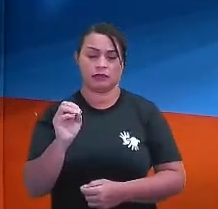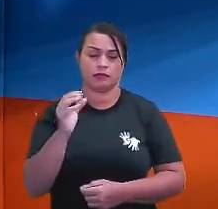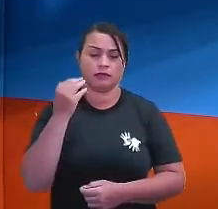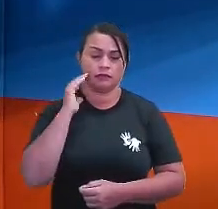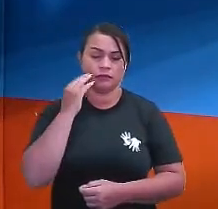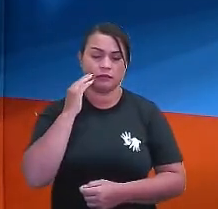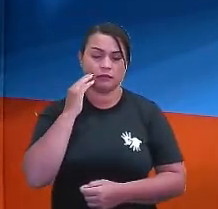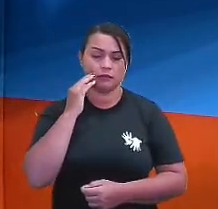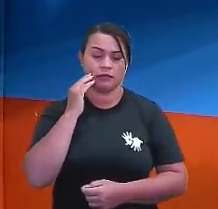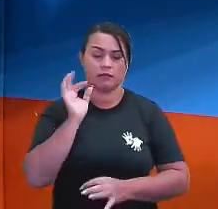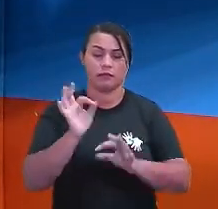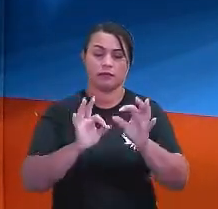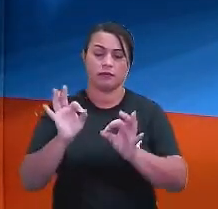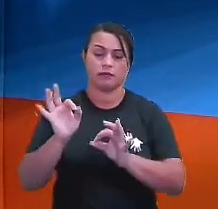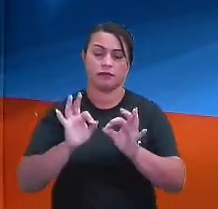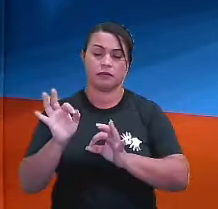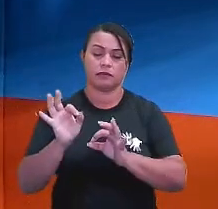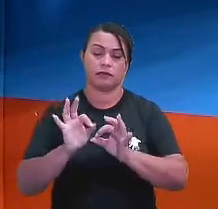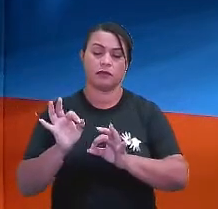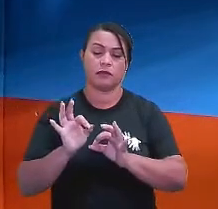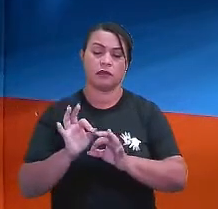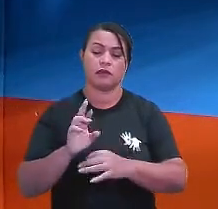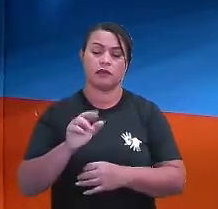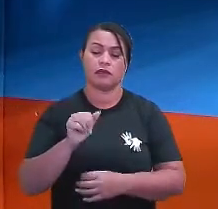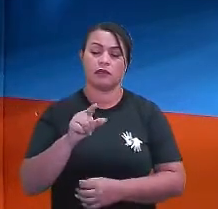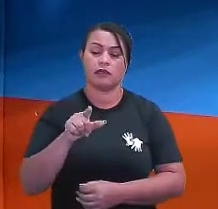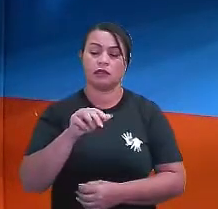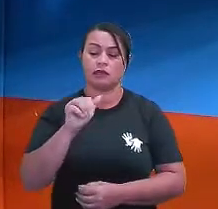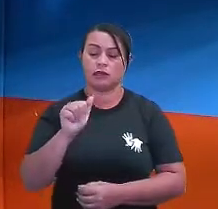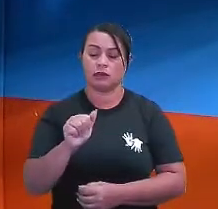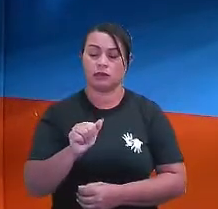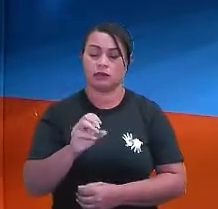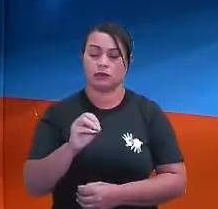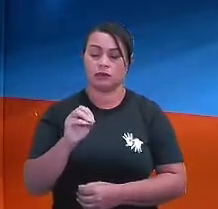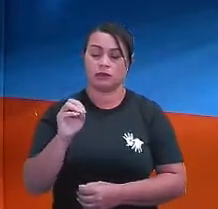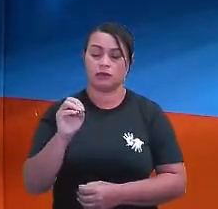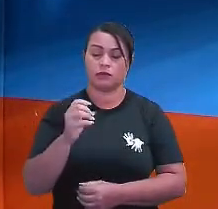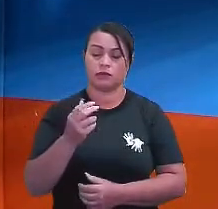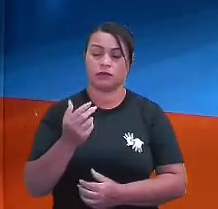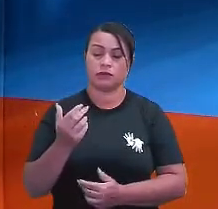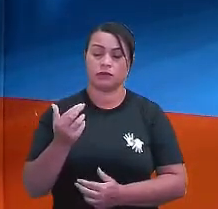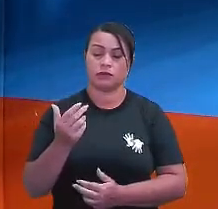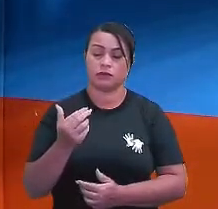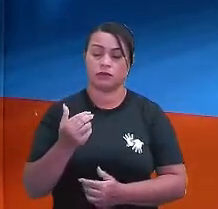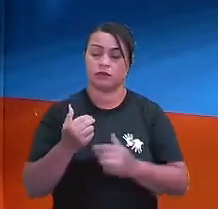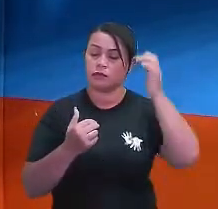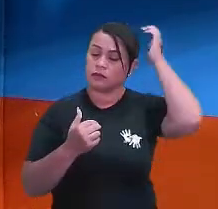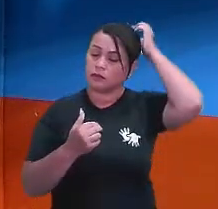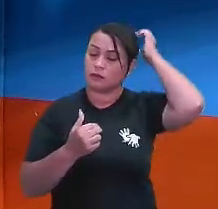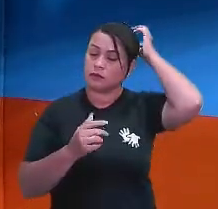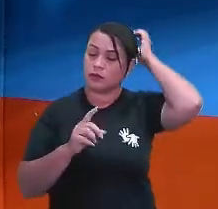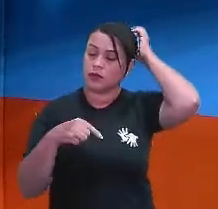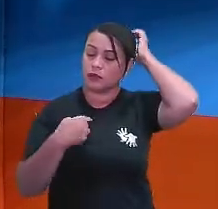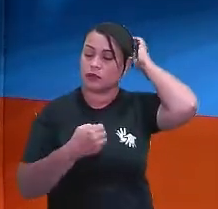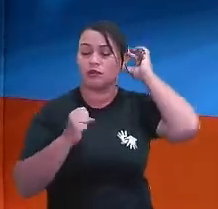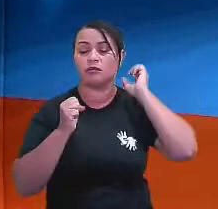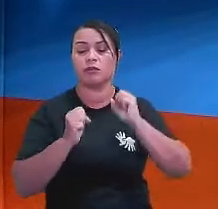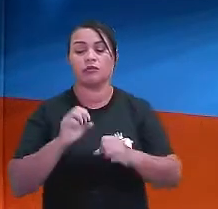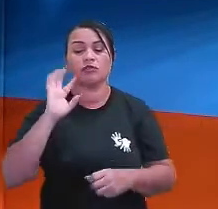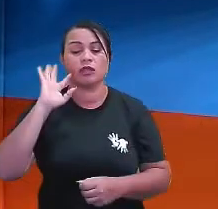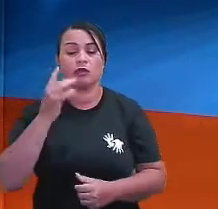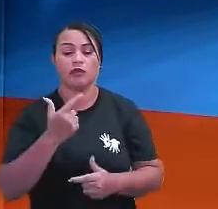E aí eu monto a razão, né? Essa igualdade entre razões, para que a gente possa